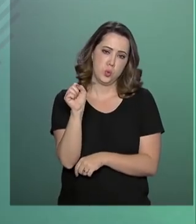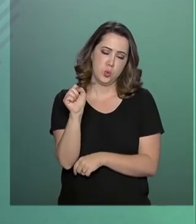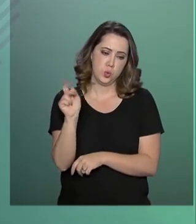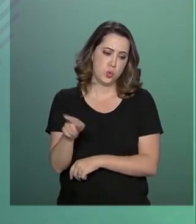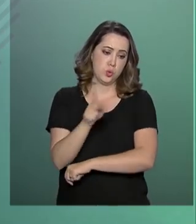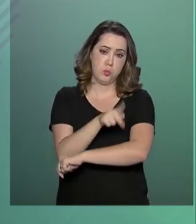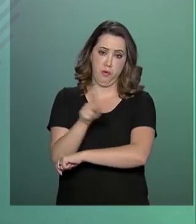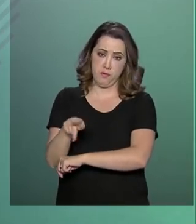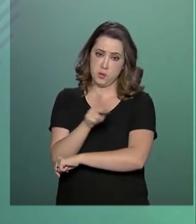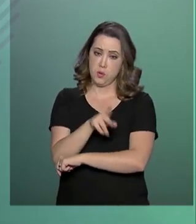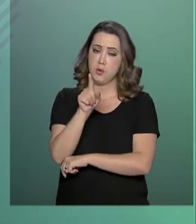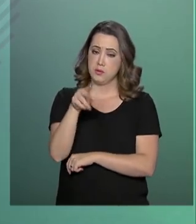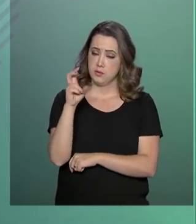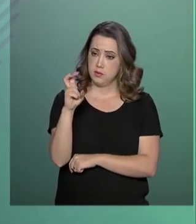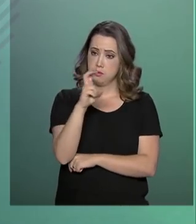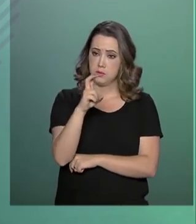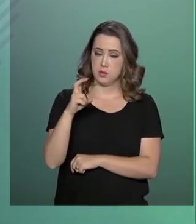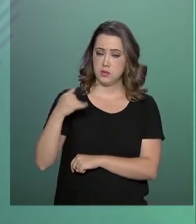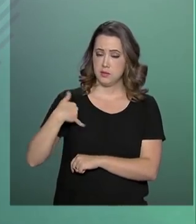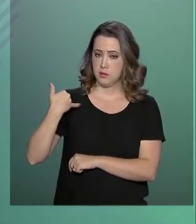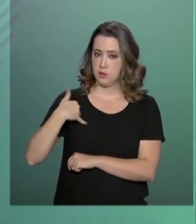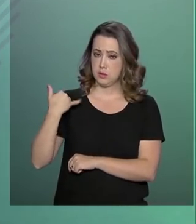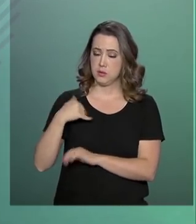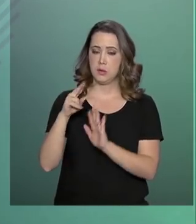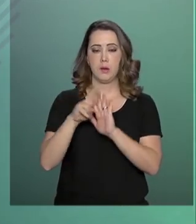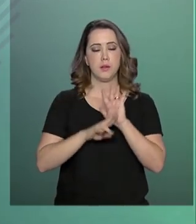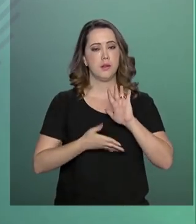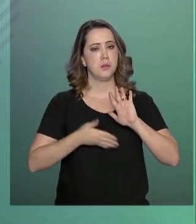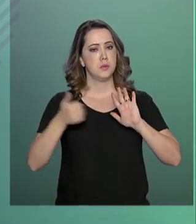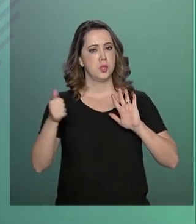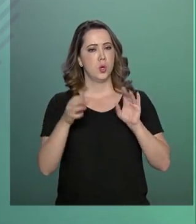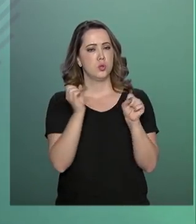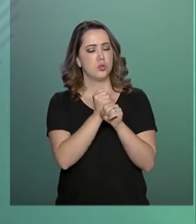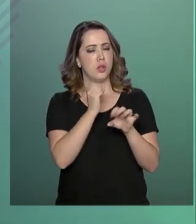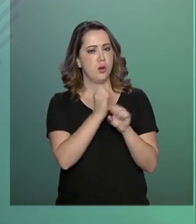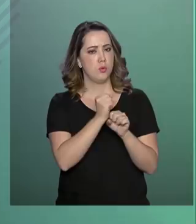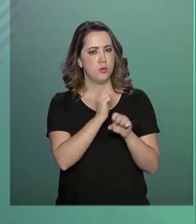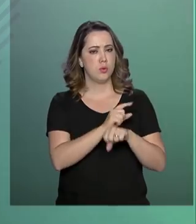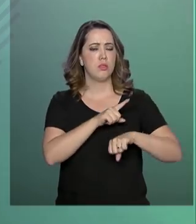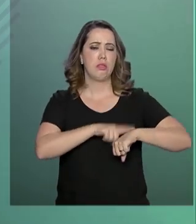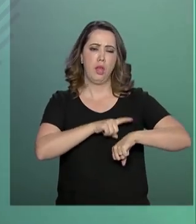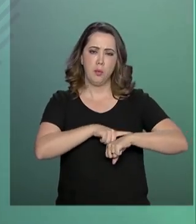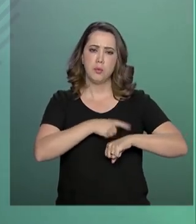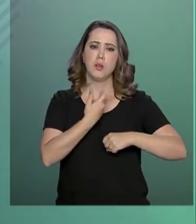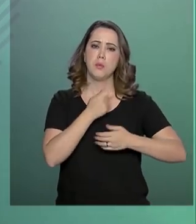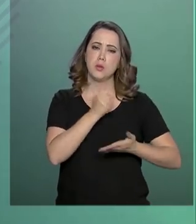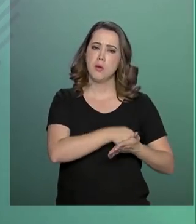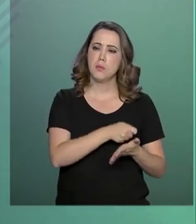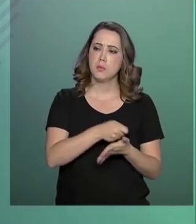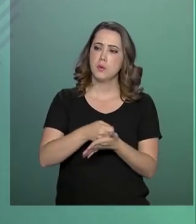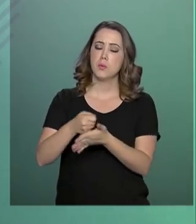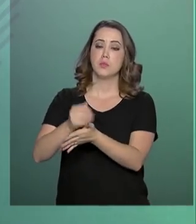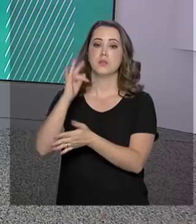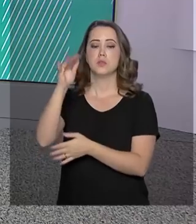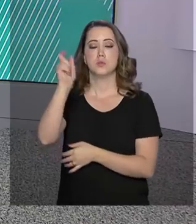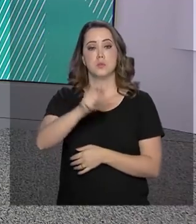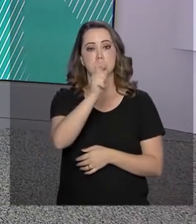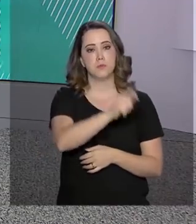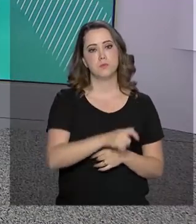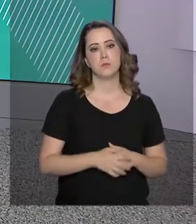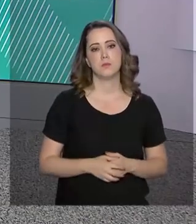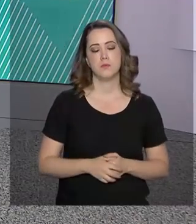anos e regras mais benéficas de cálculo e de tempo de contribuição para futuros profissionais.